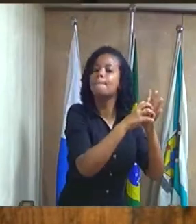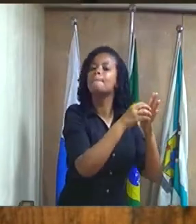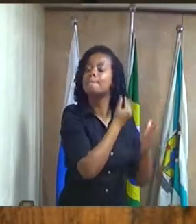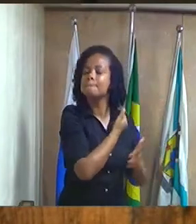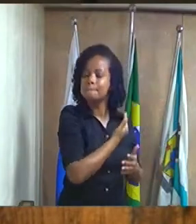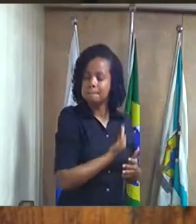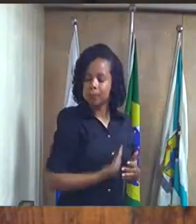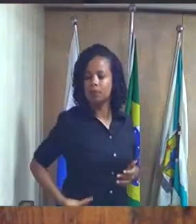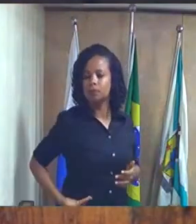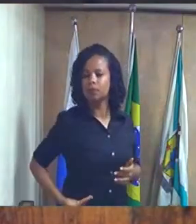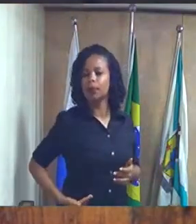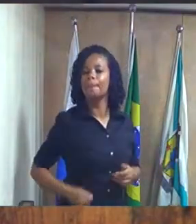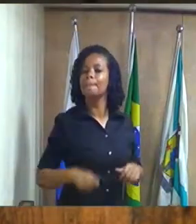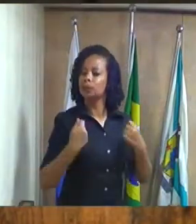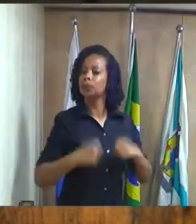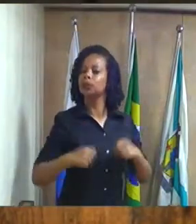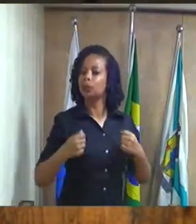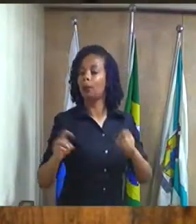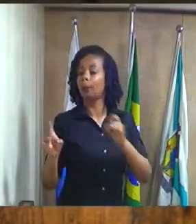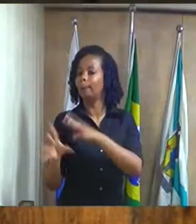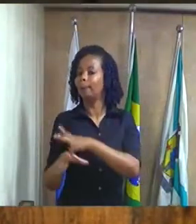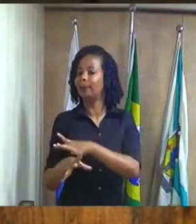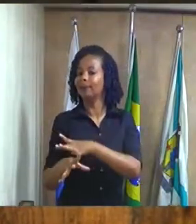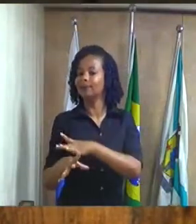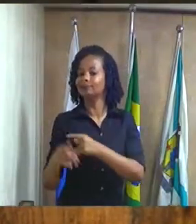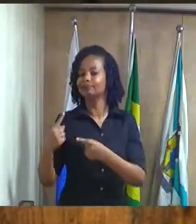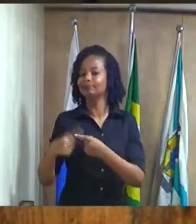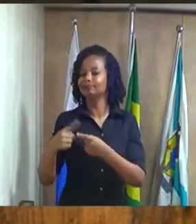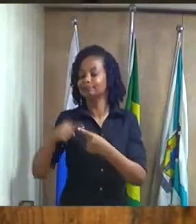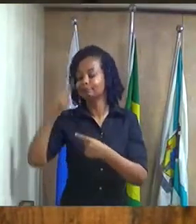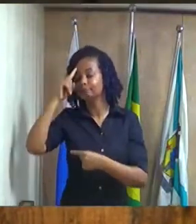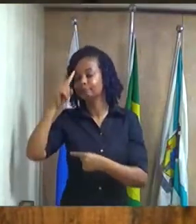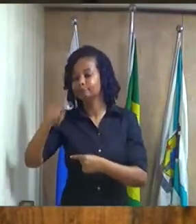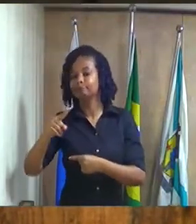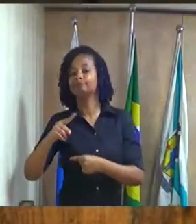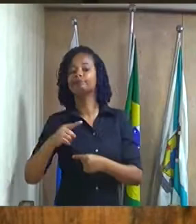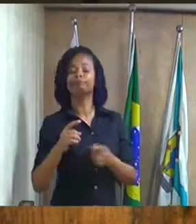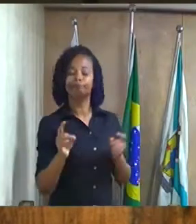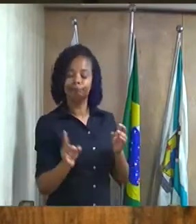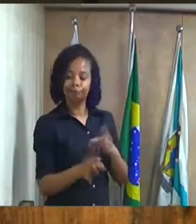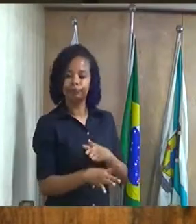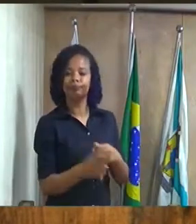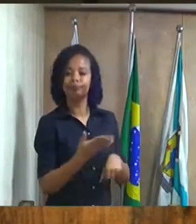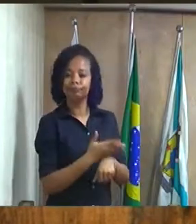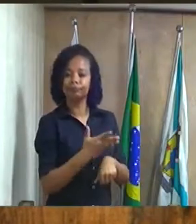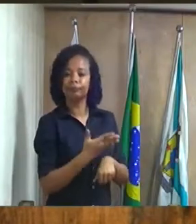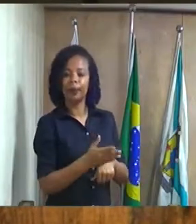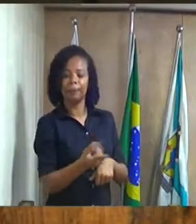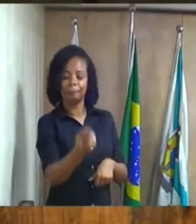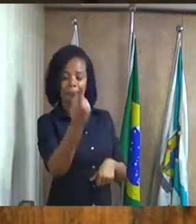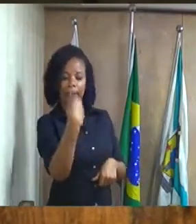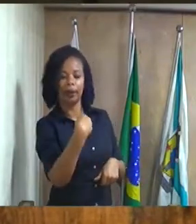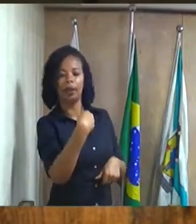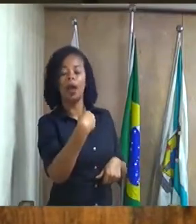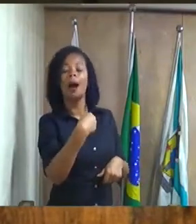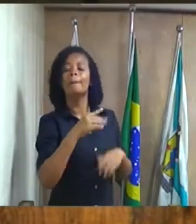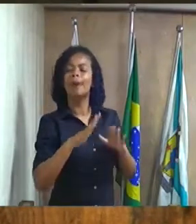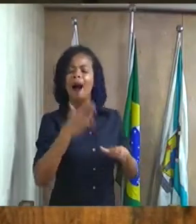recebe ordem tem que cumprir ordem mas eu acredito que os governantes tinham que ter